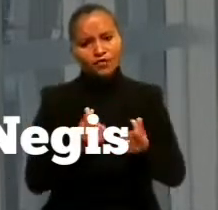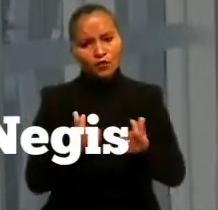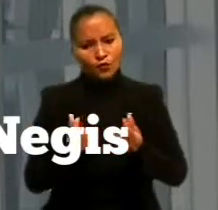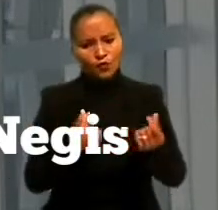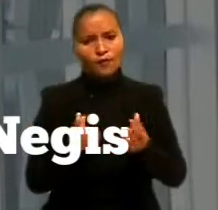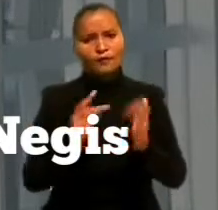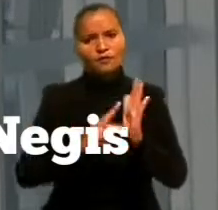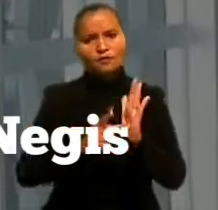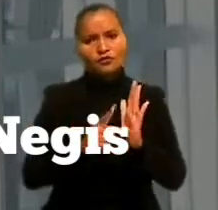Sindicato dos Trabalhadores.